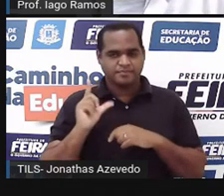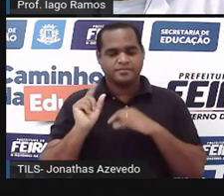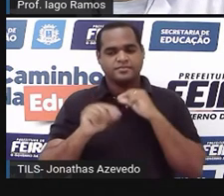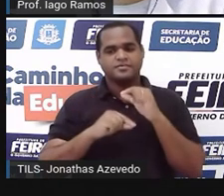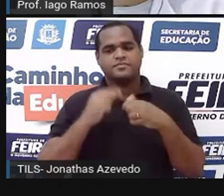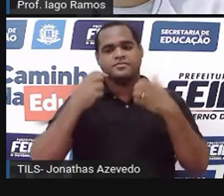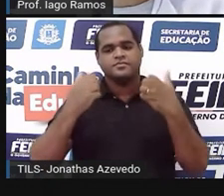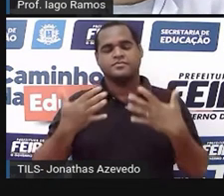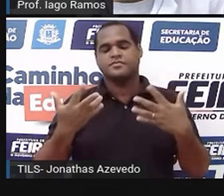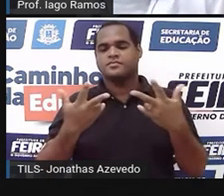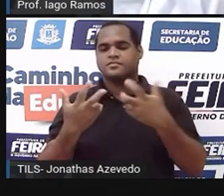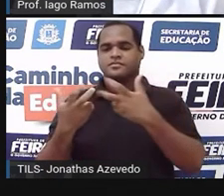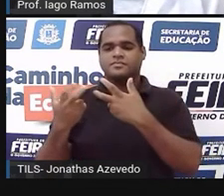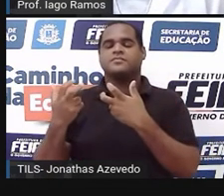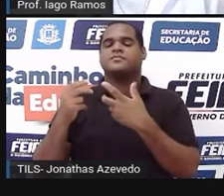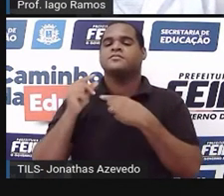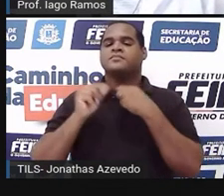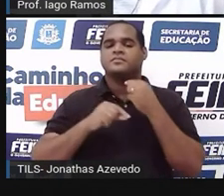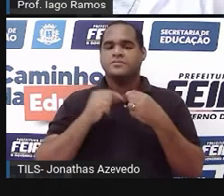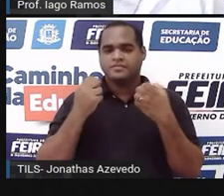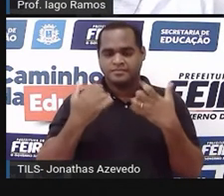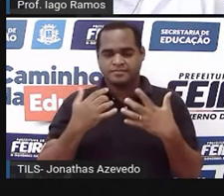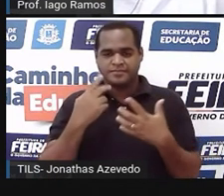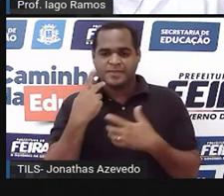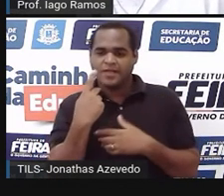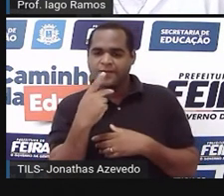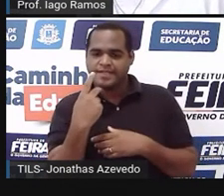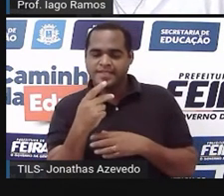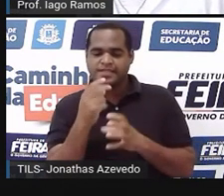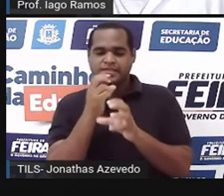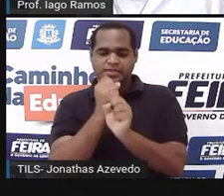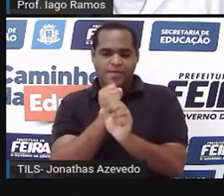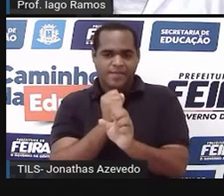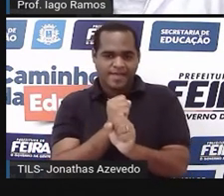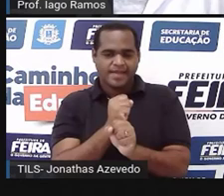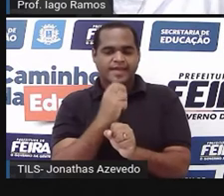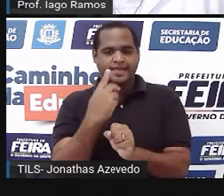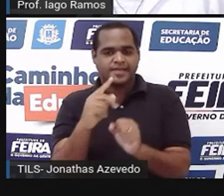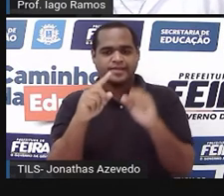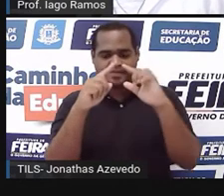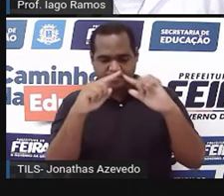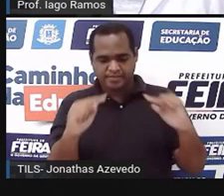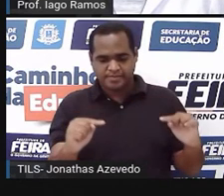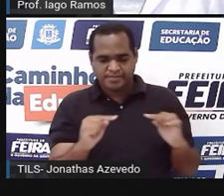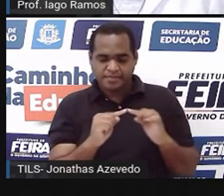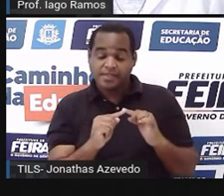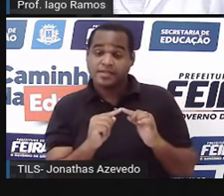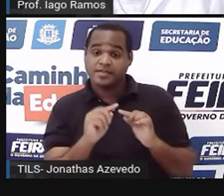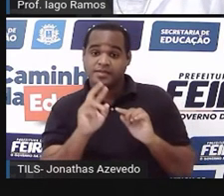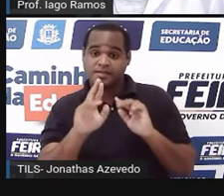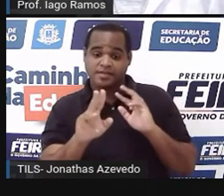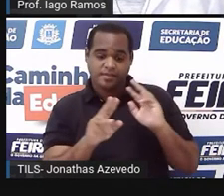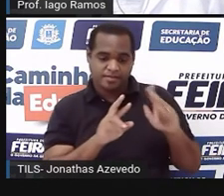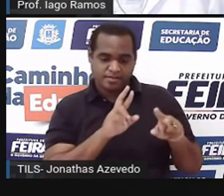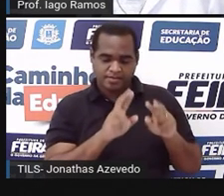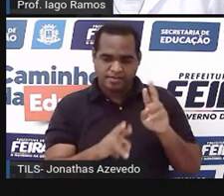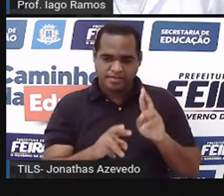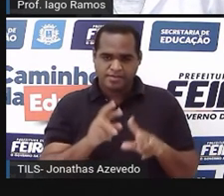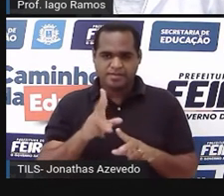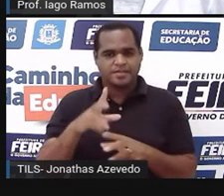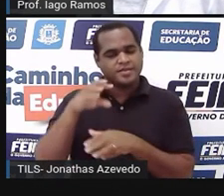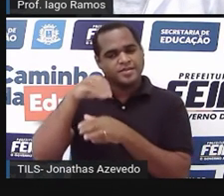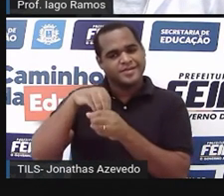você percebeu ao somar as medidas dos ângulos internos